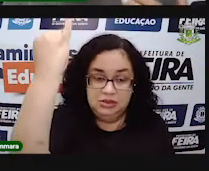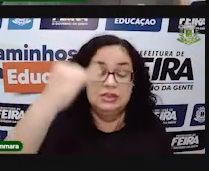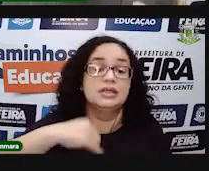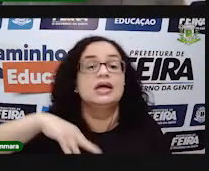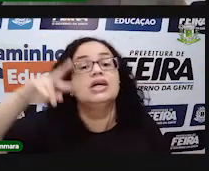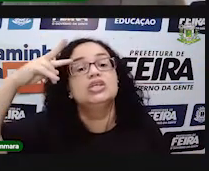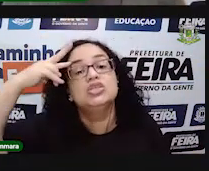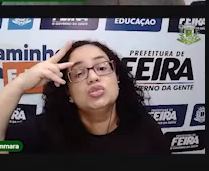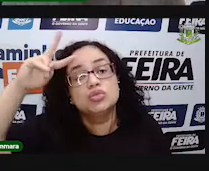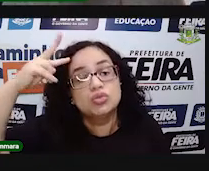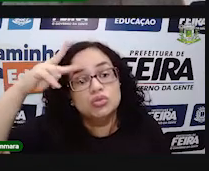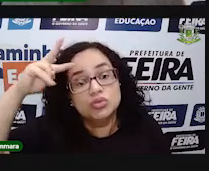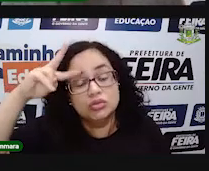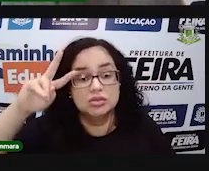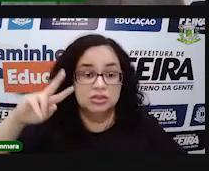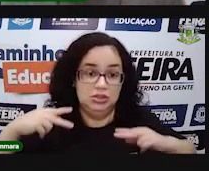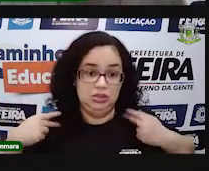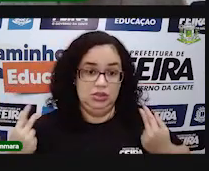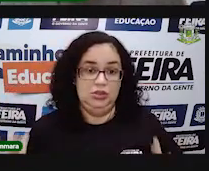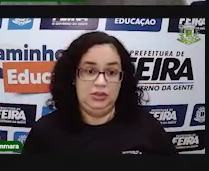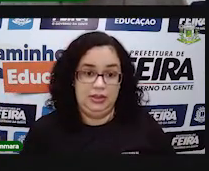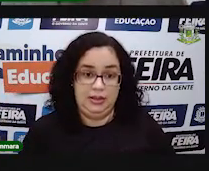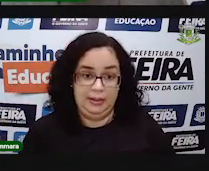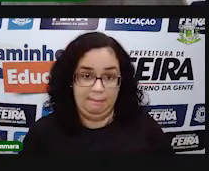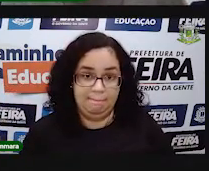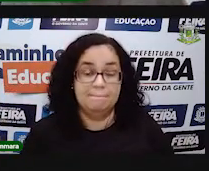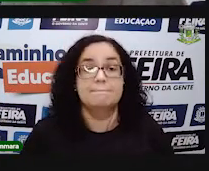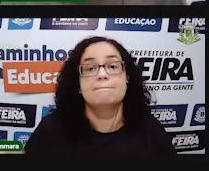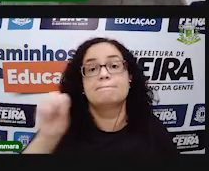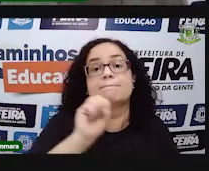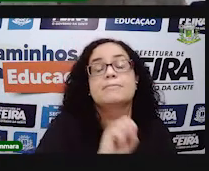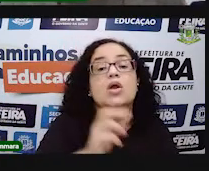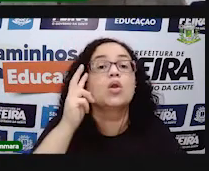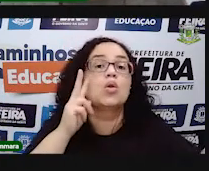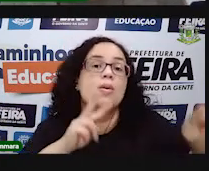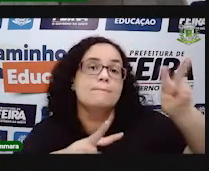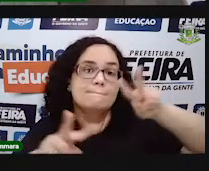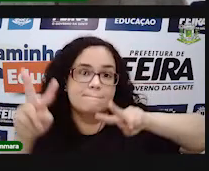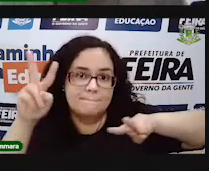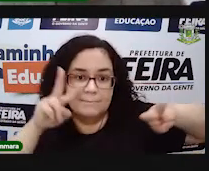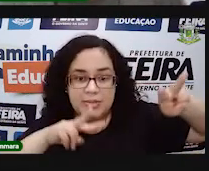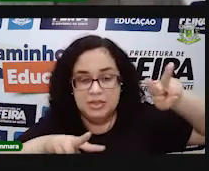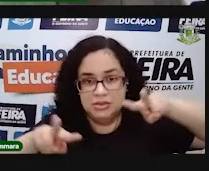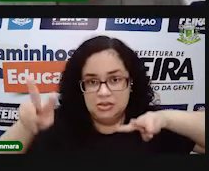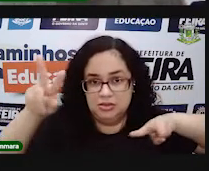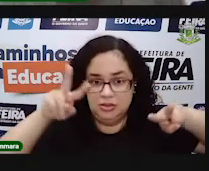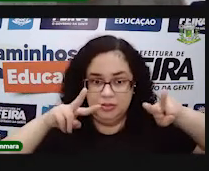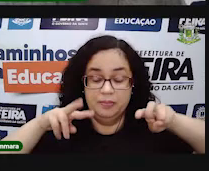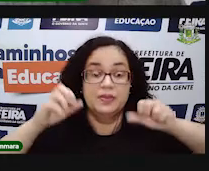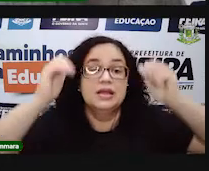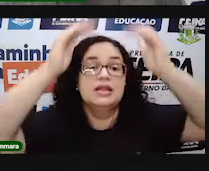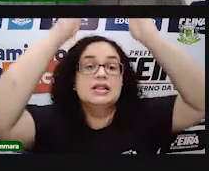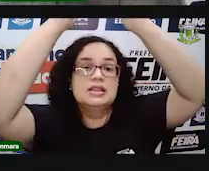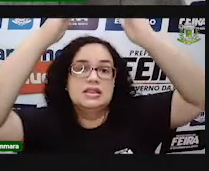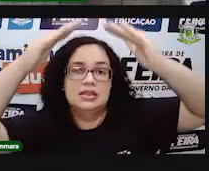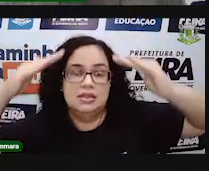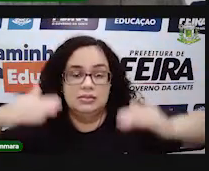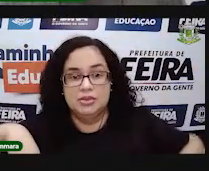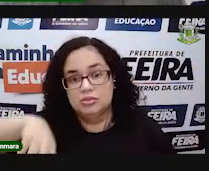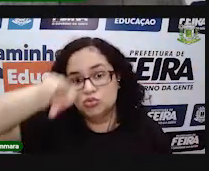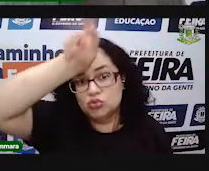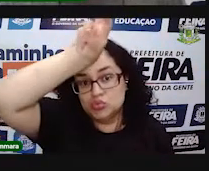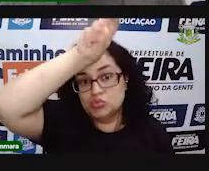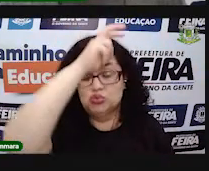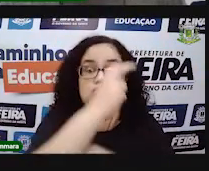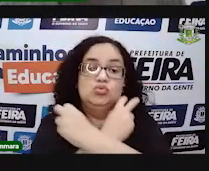elas têm uma importância muito grande na história da humanidade. E se a gente parar para